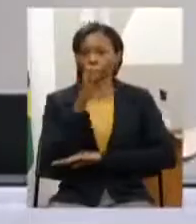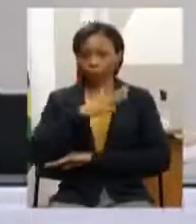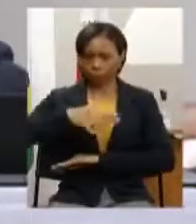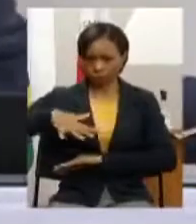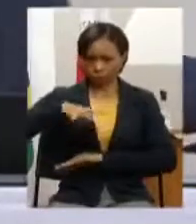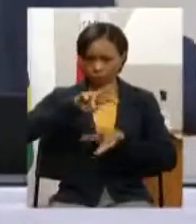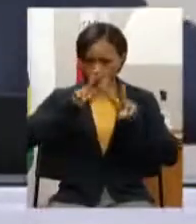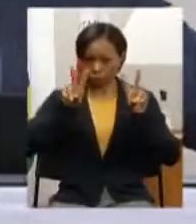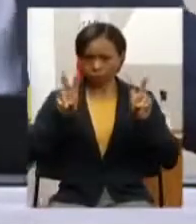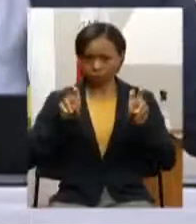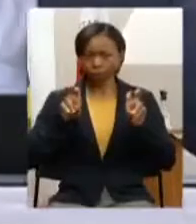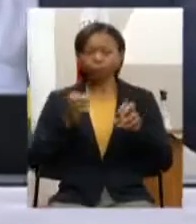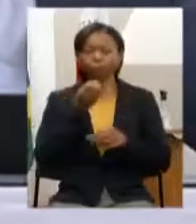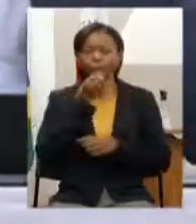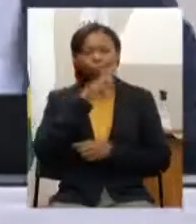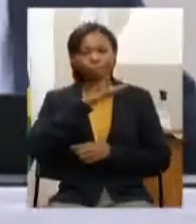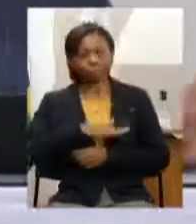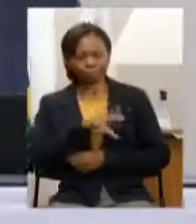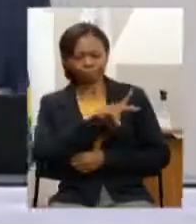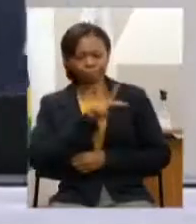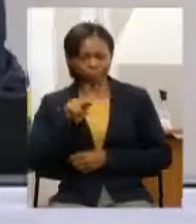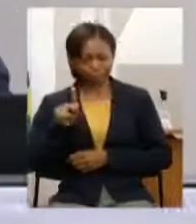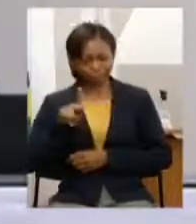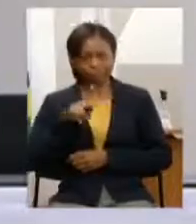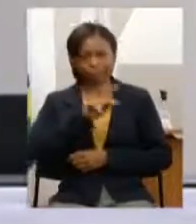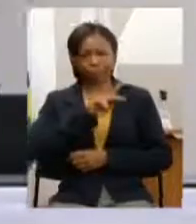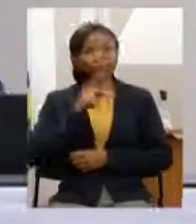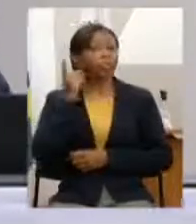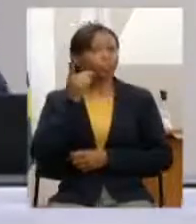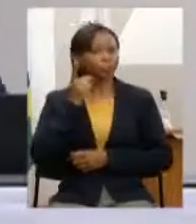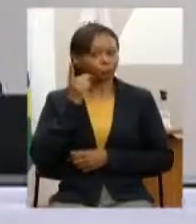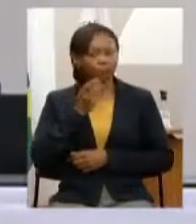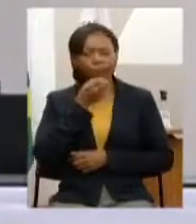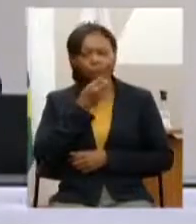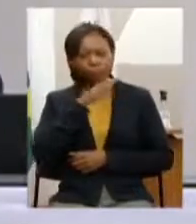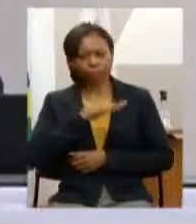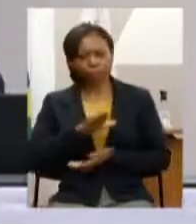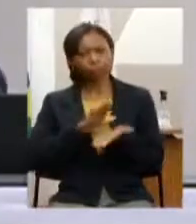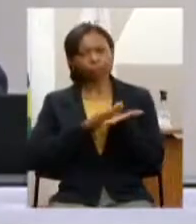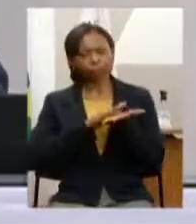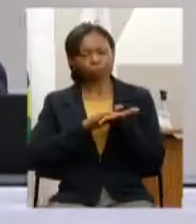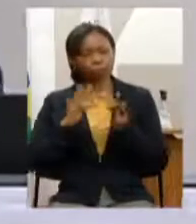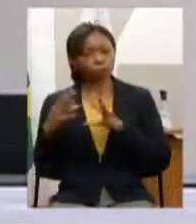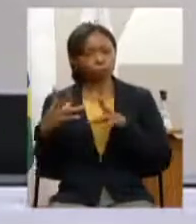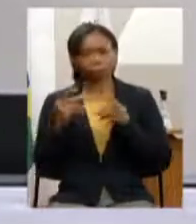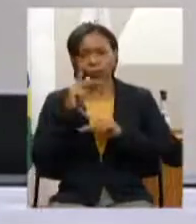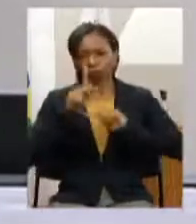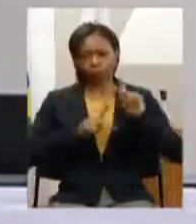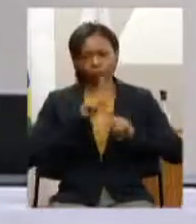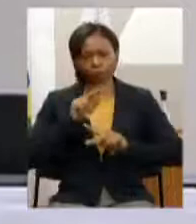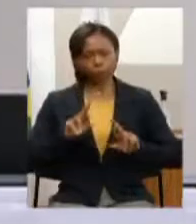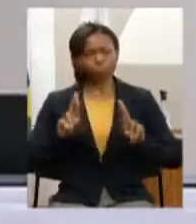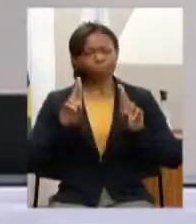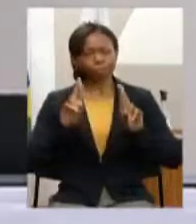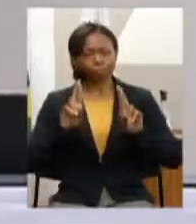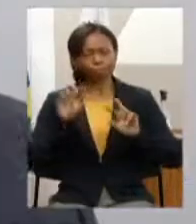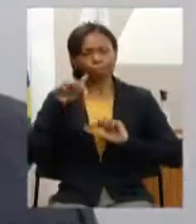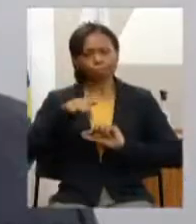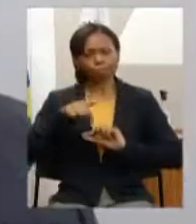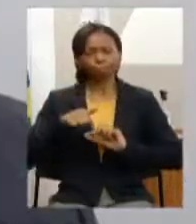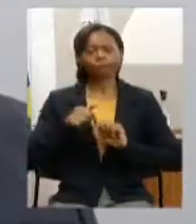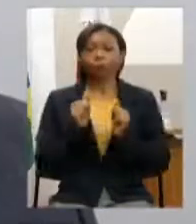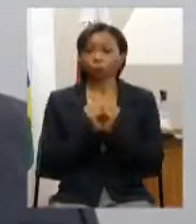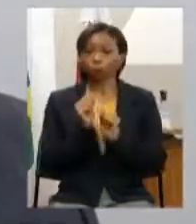Boa tarde senhor presidente deputado Jean Freire aqui eu parabenizo todas as autoridades aqui presentes na pessoa do senhor